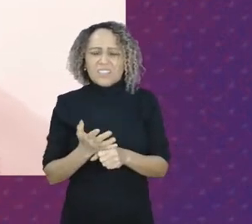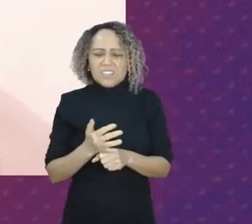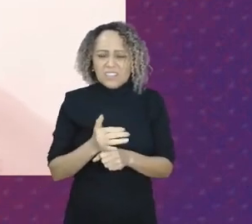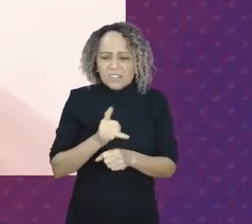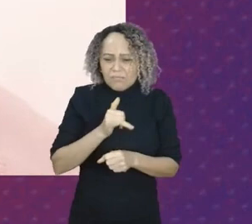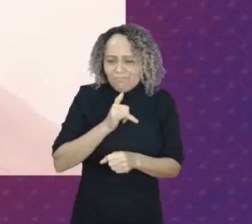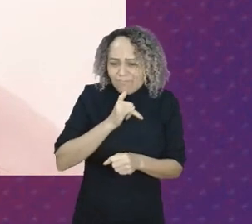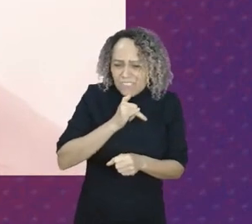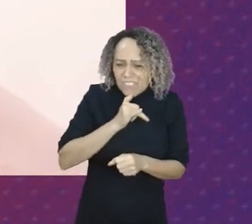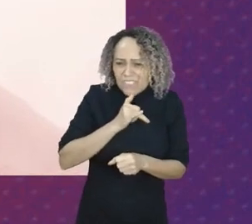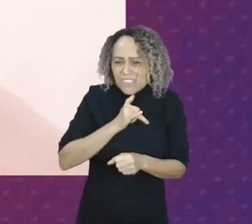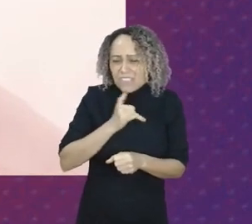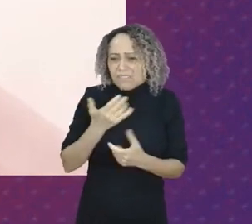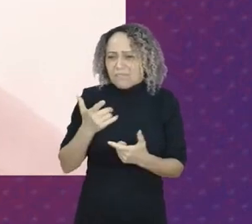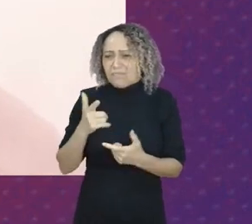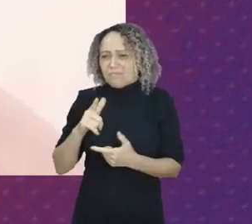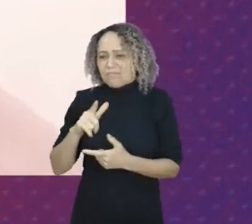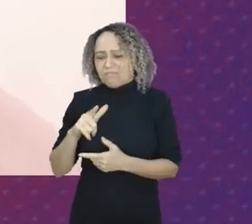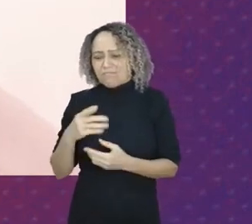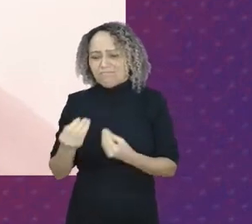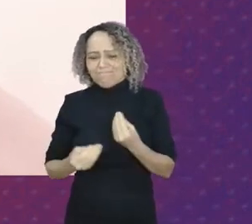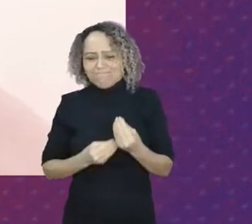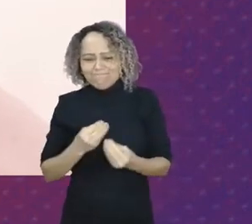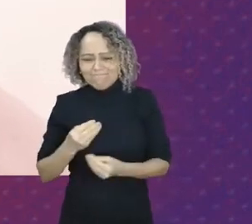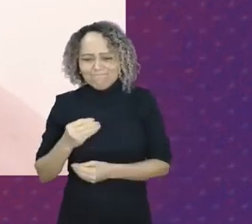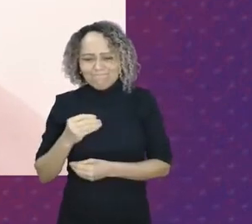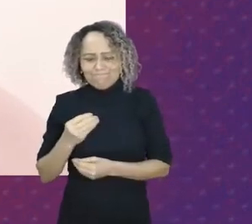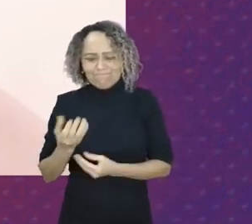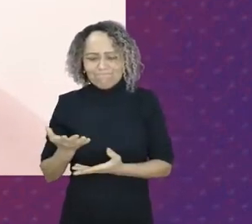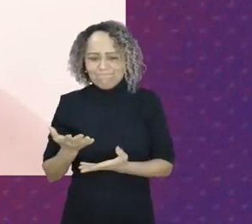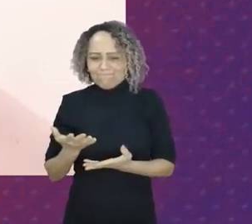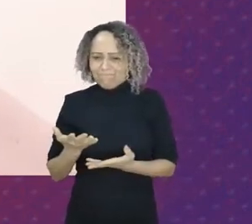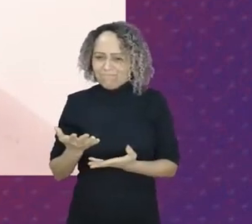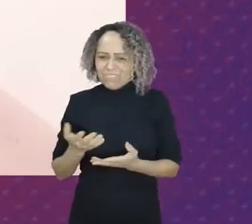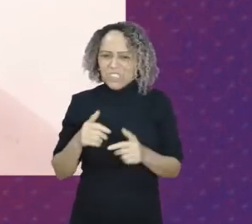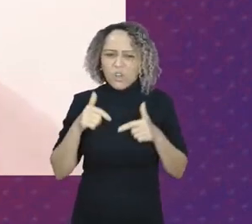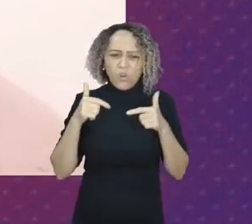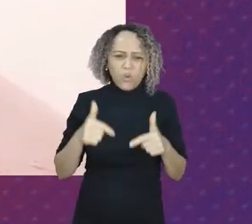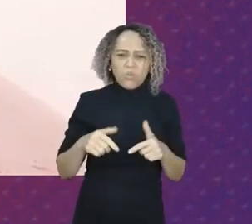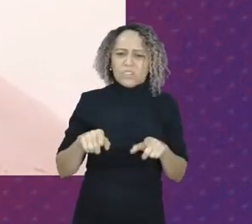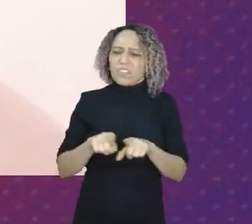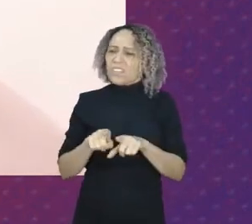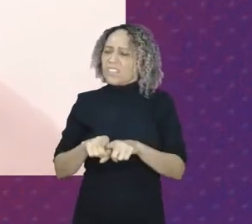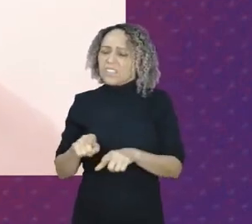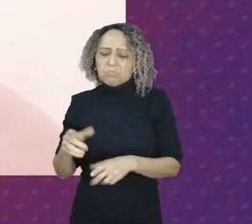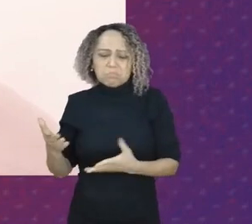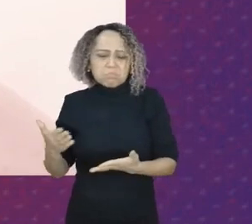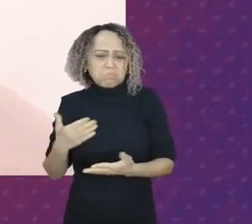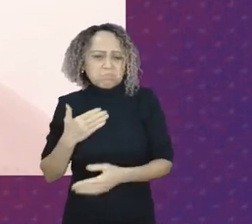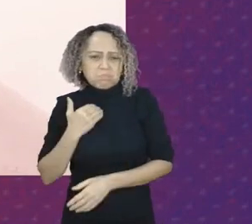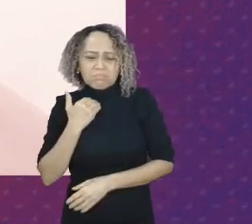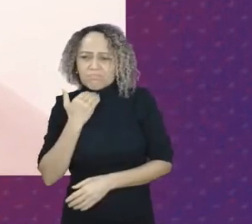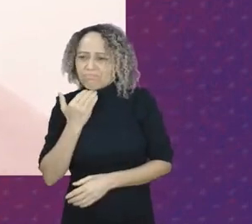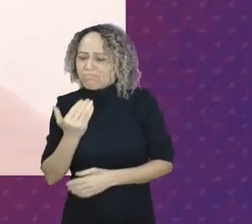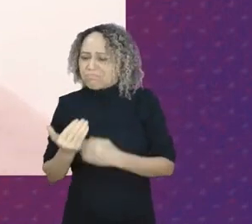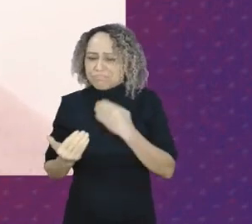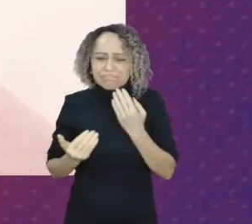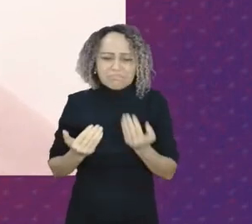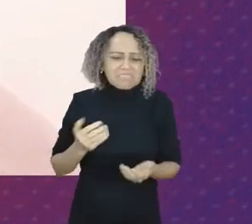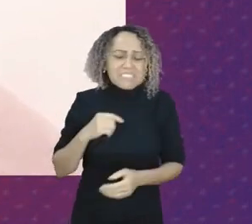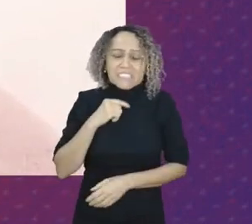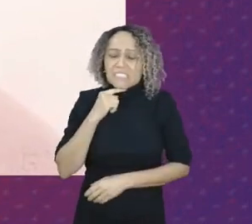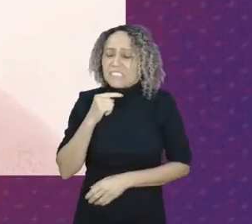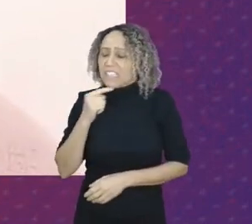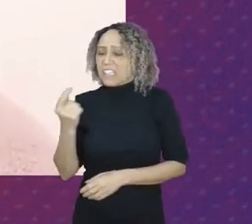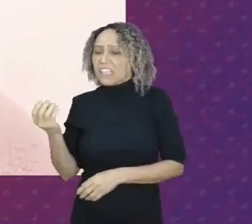e não tem nenhuma política que atenda a essa população que ainda está passando por